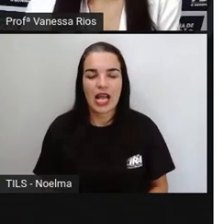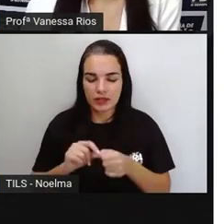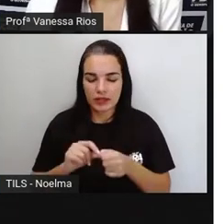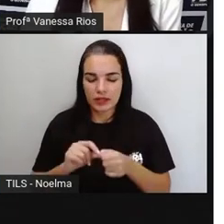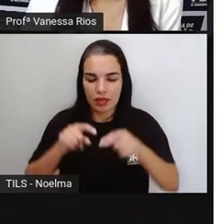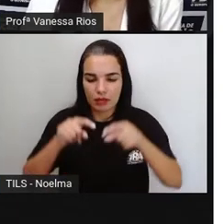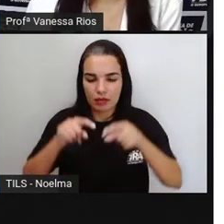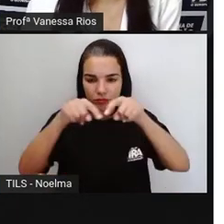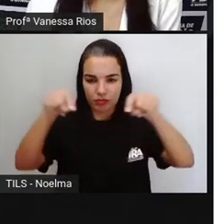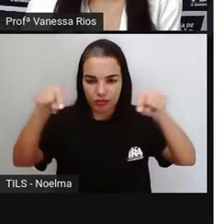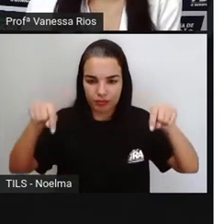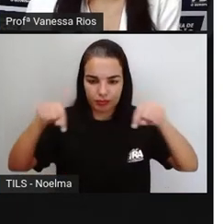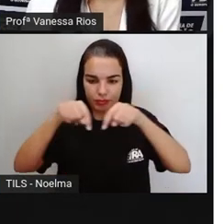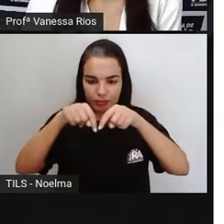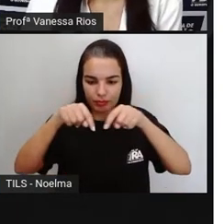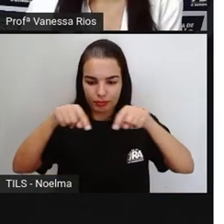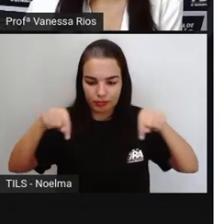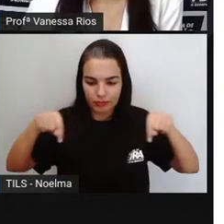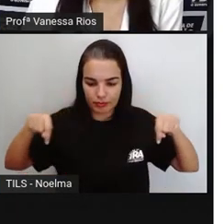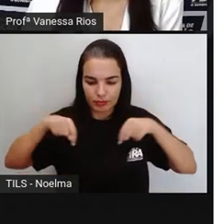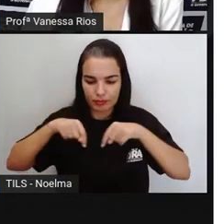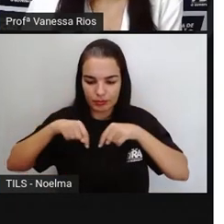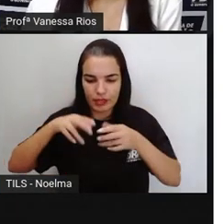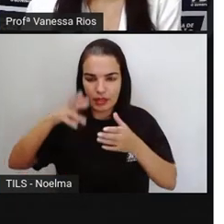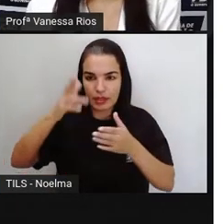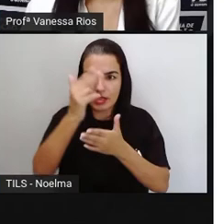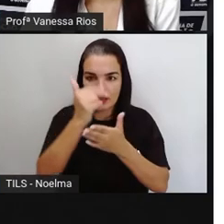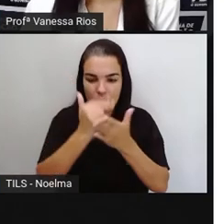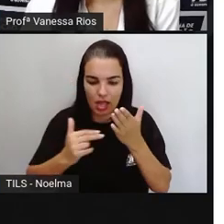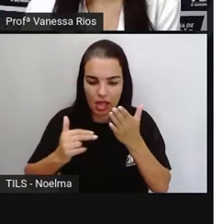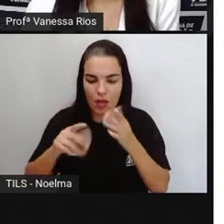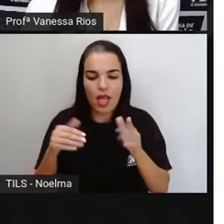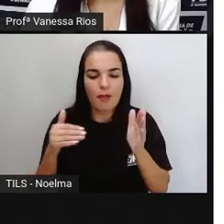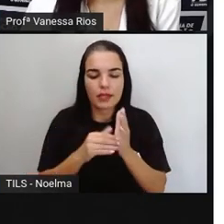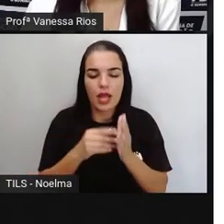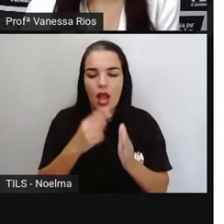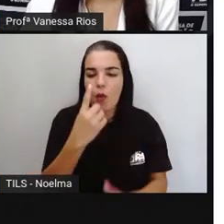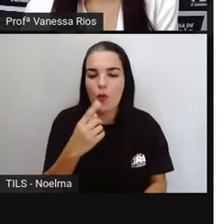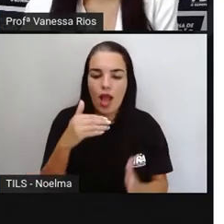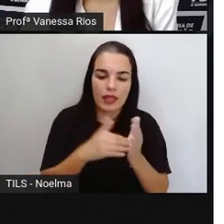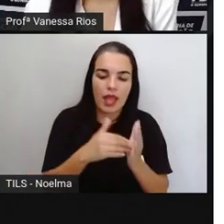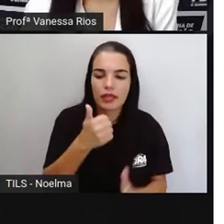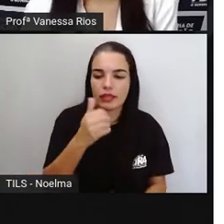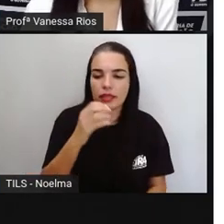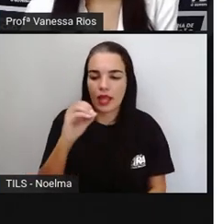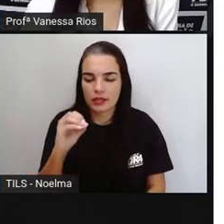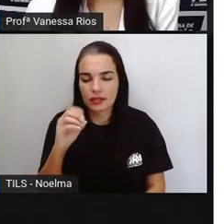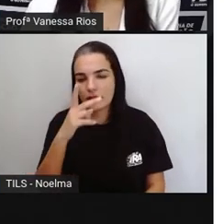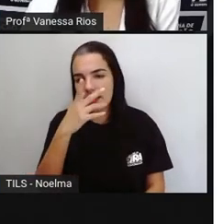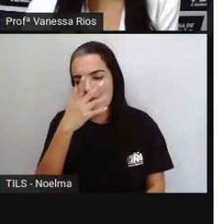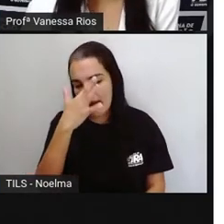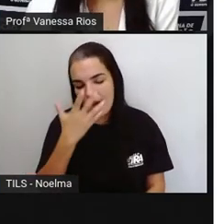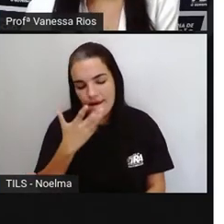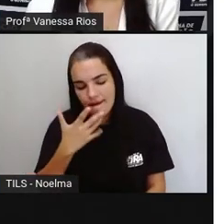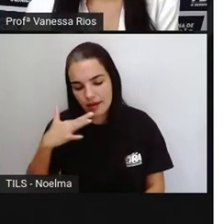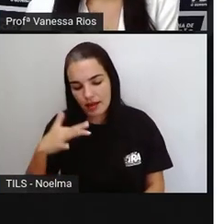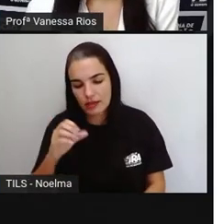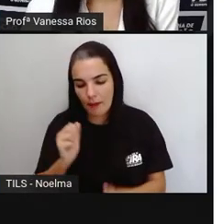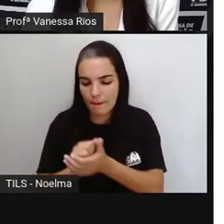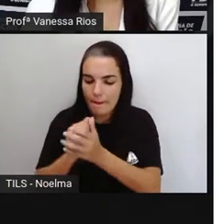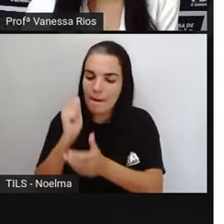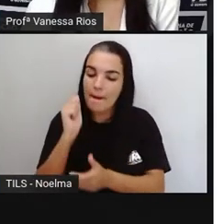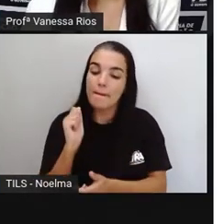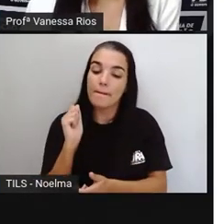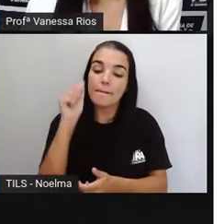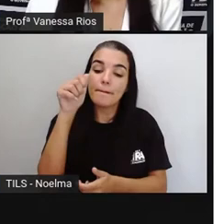amarelinha no chão e enumere os quadrados de 1 a 10. A criança joga uma pedra na primeira casa e, em um